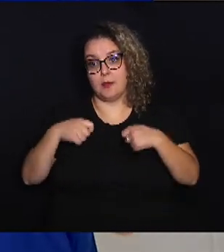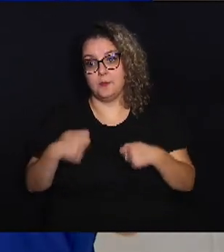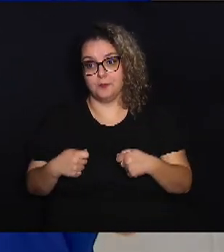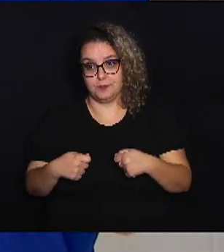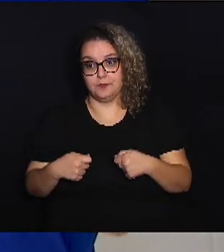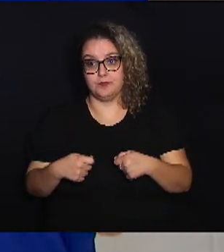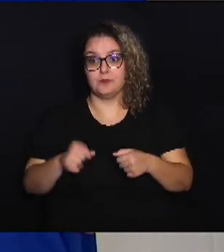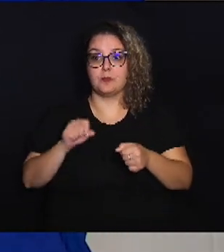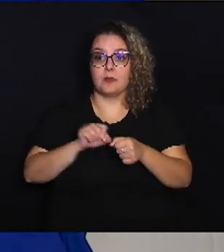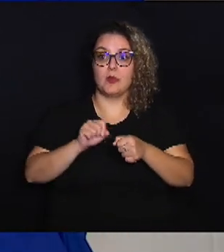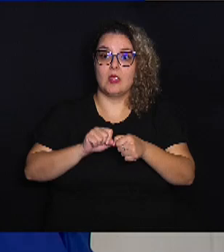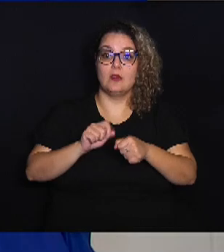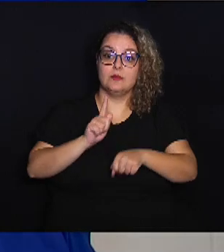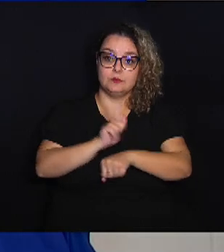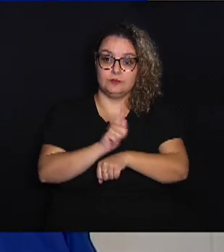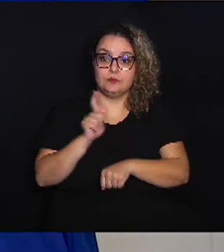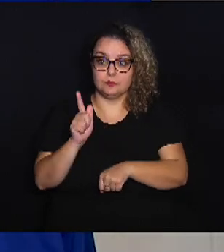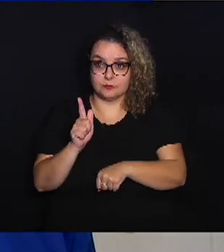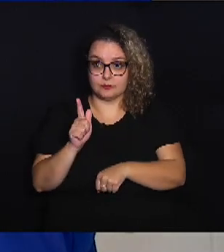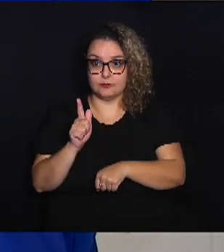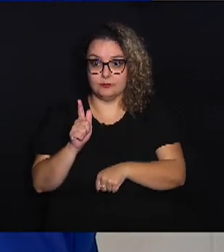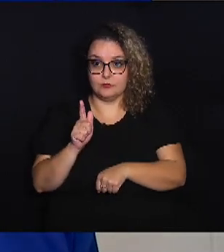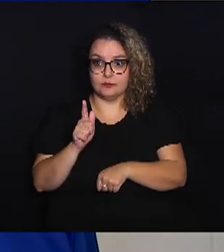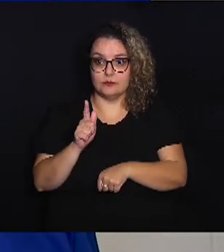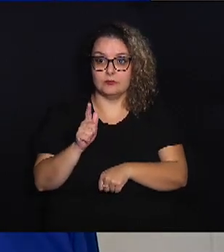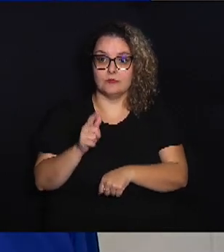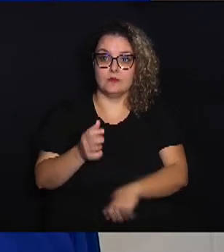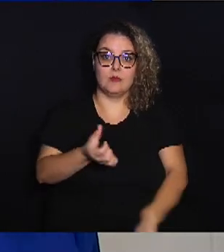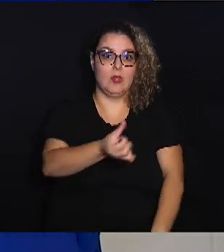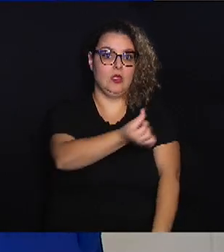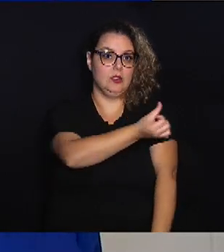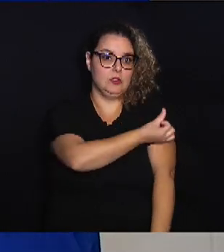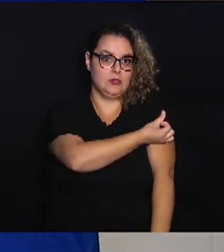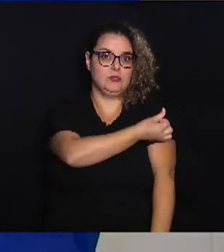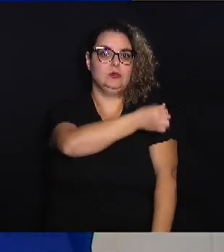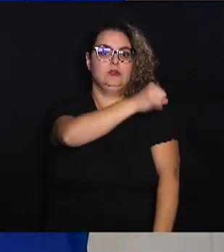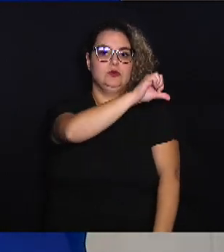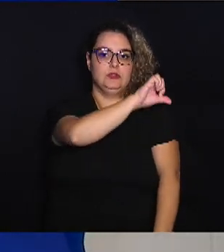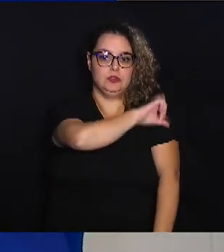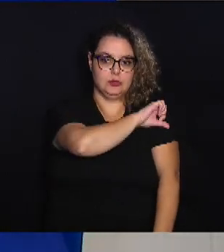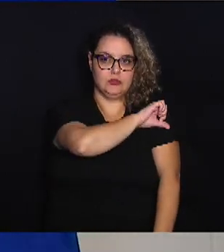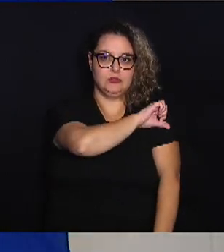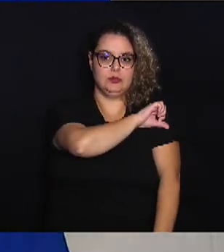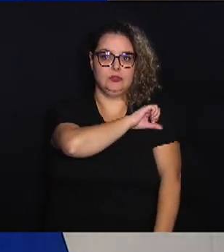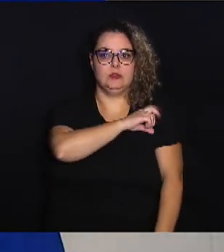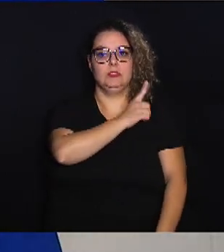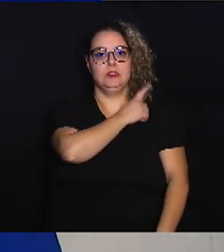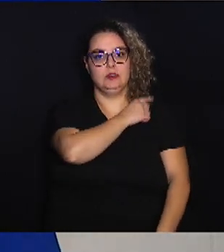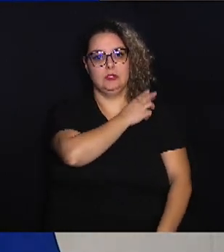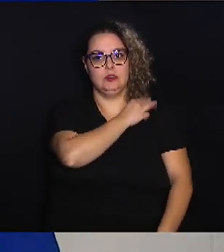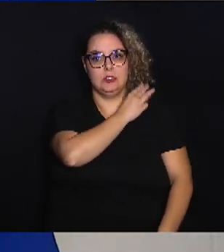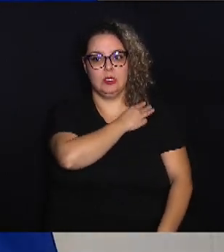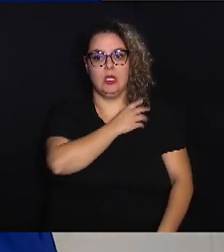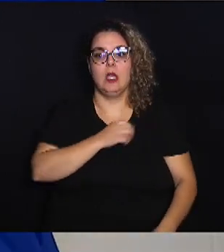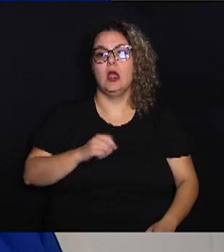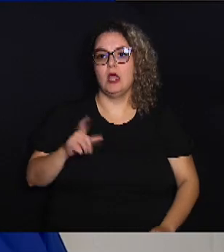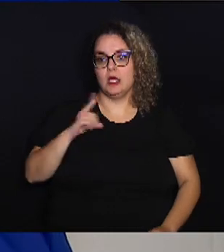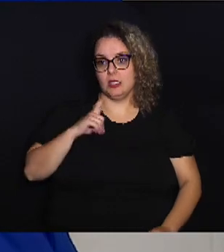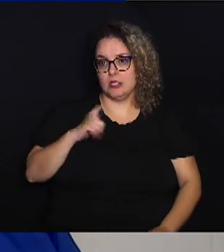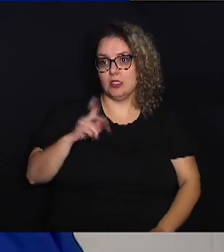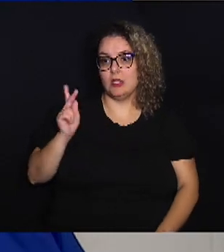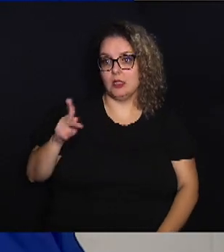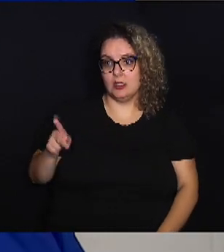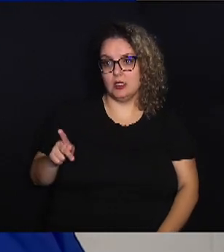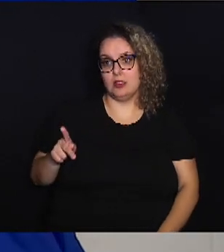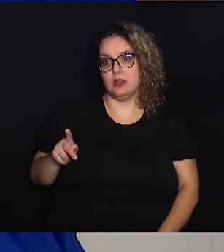fazer a graduação que é do sexto ao nono ano e ensino médio. Que aí, a gente tem os professores